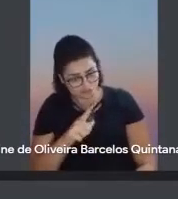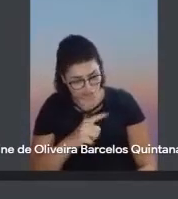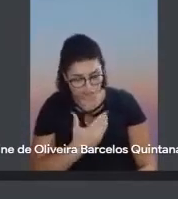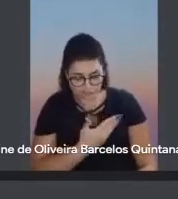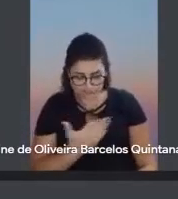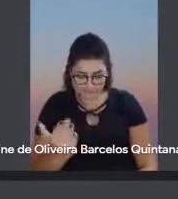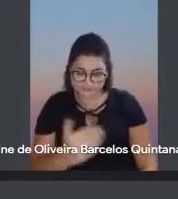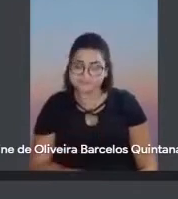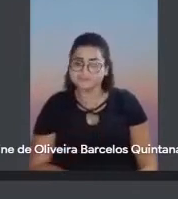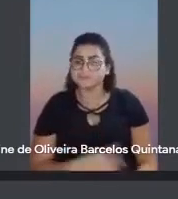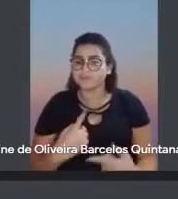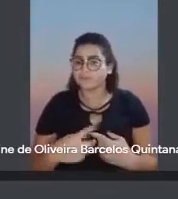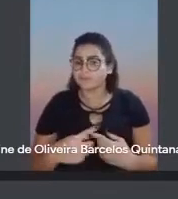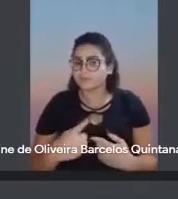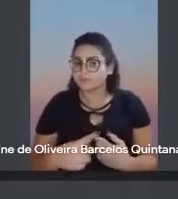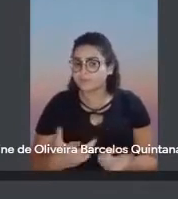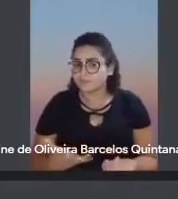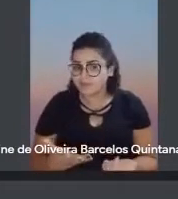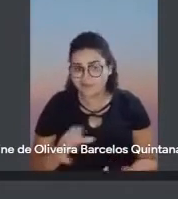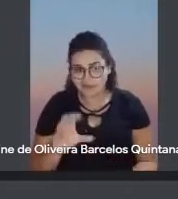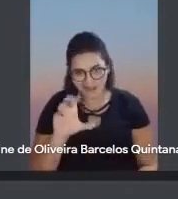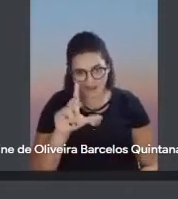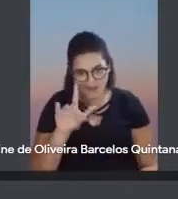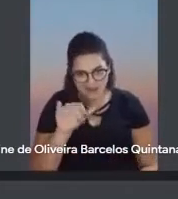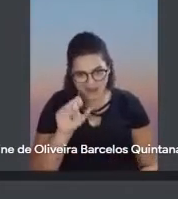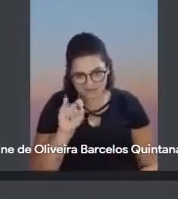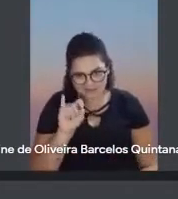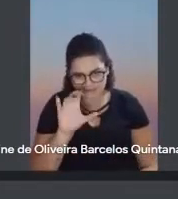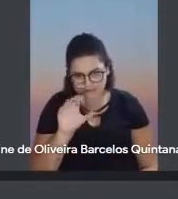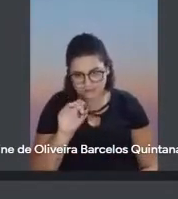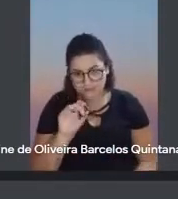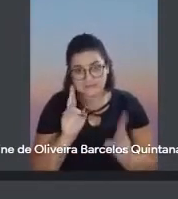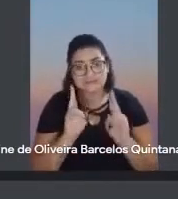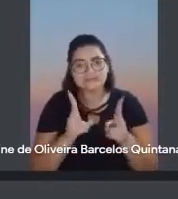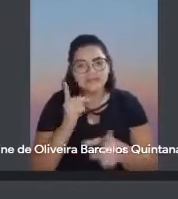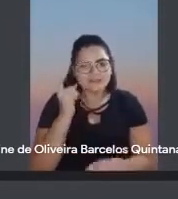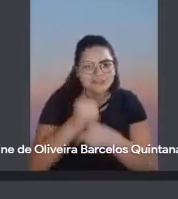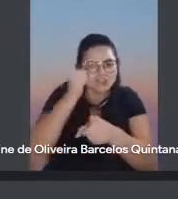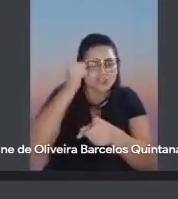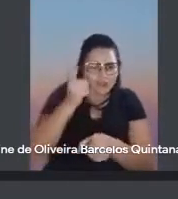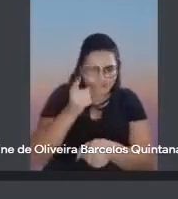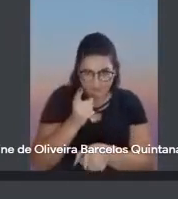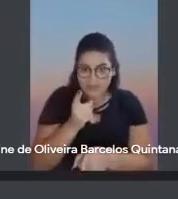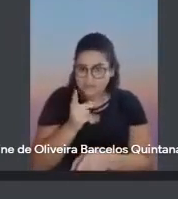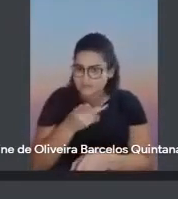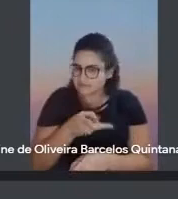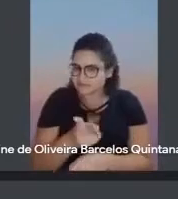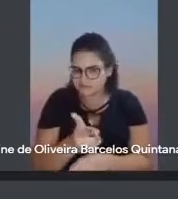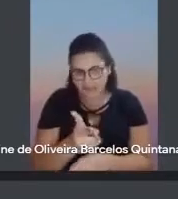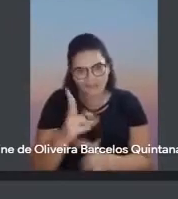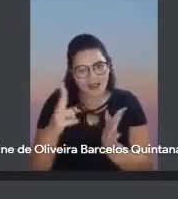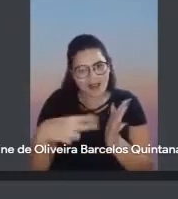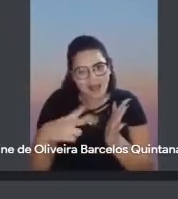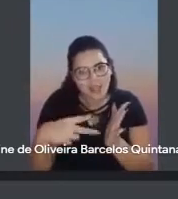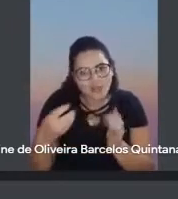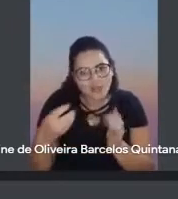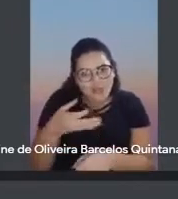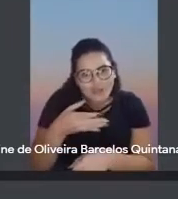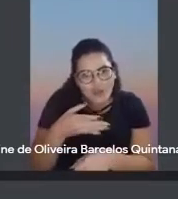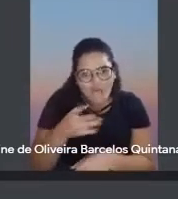né? Porque um clássico é sempre uma descoberta, é sempre uma leitura nova, né?